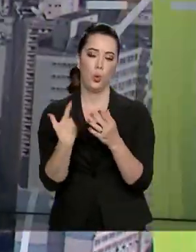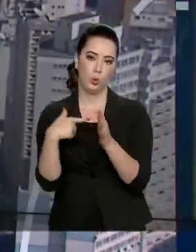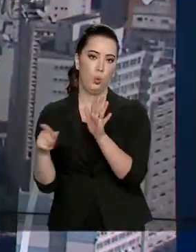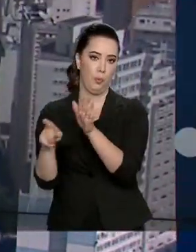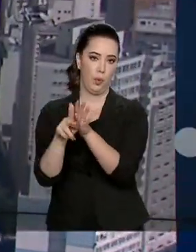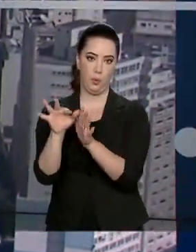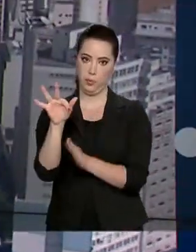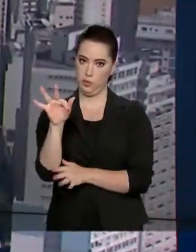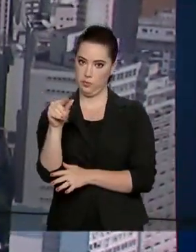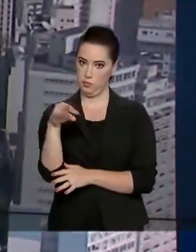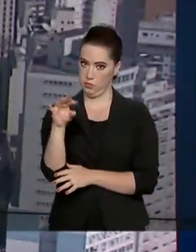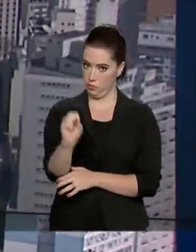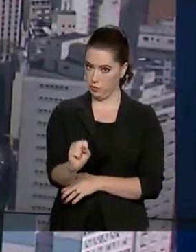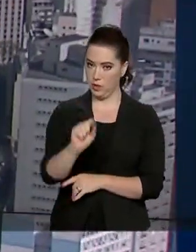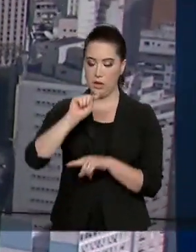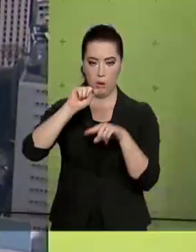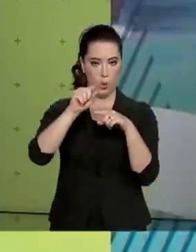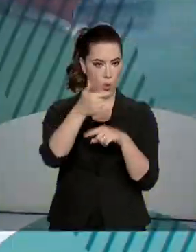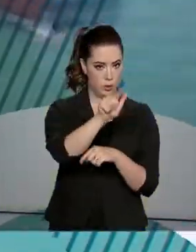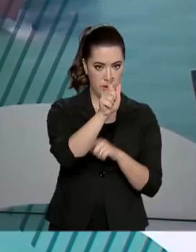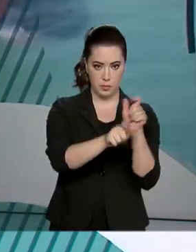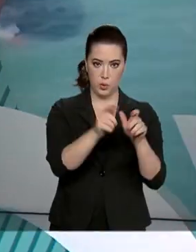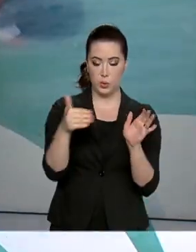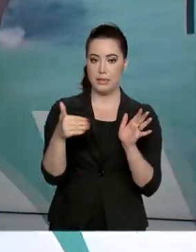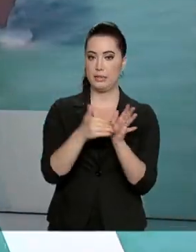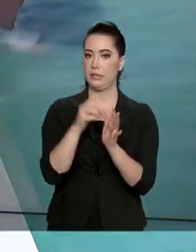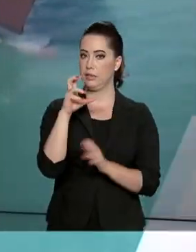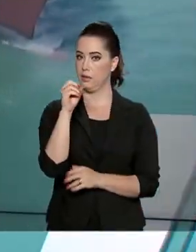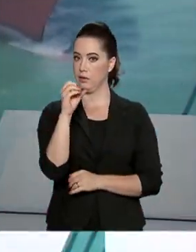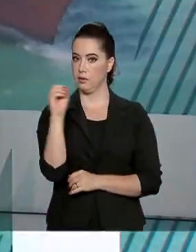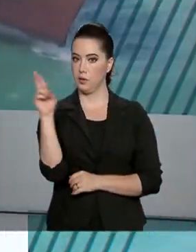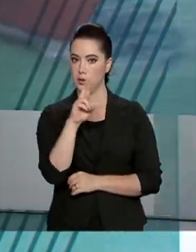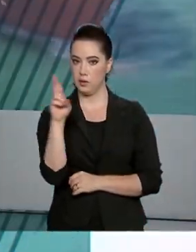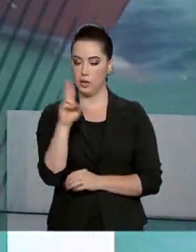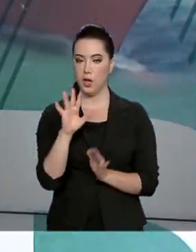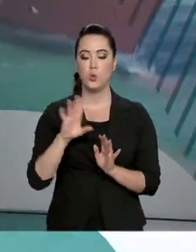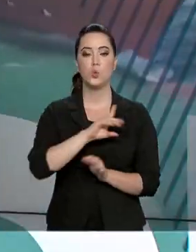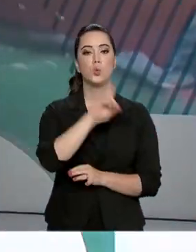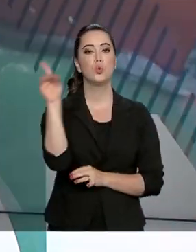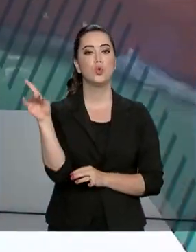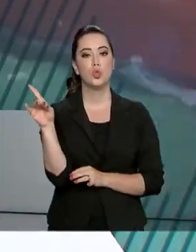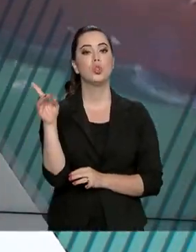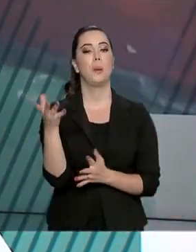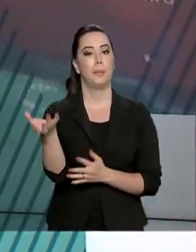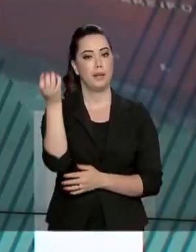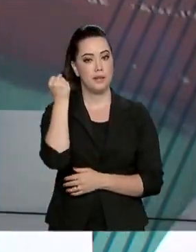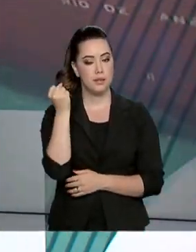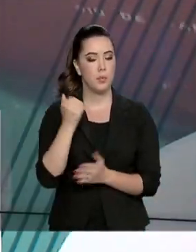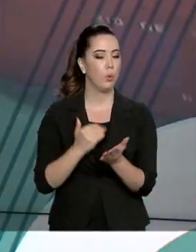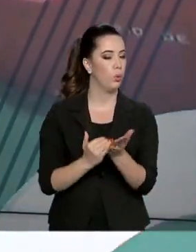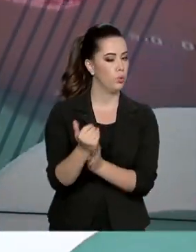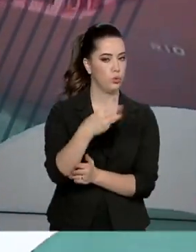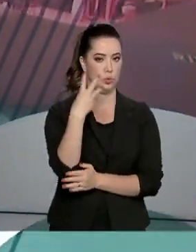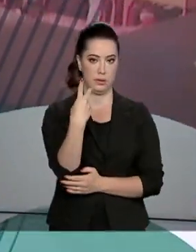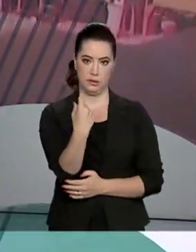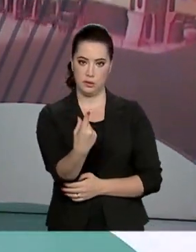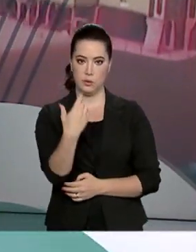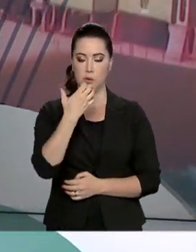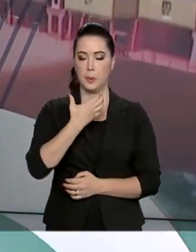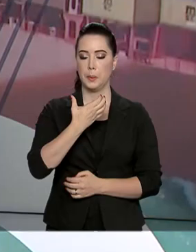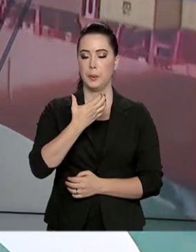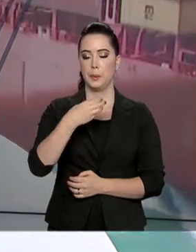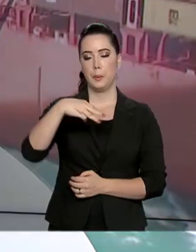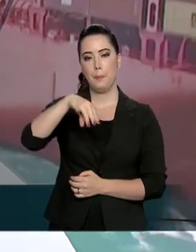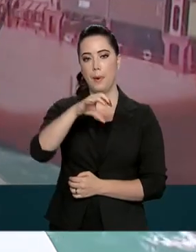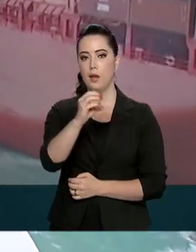Para os demais, o saque é de até 500 reais. A data limite para recebimento dos valores continua sendo 31 de março